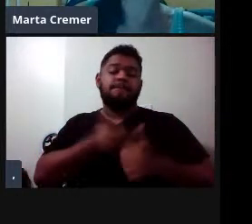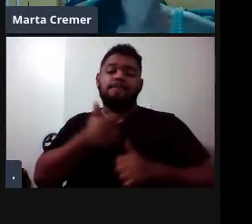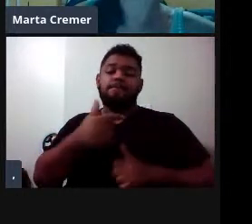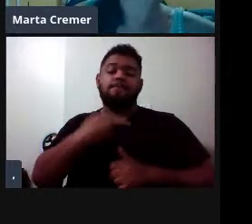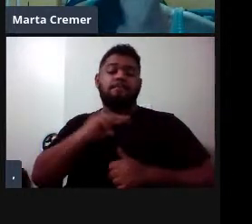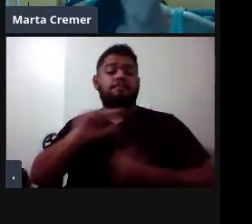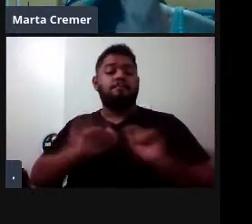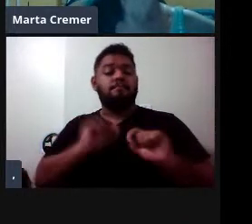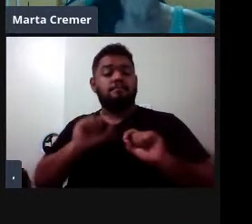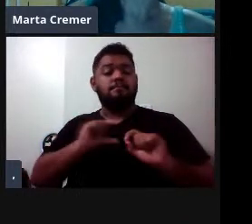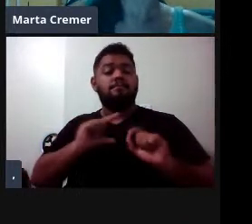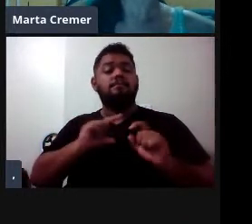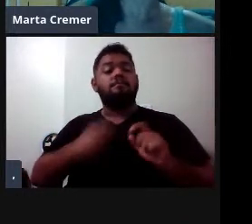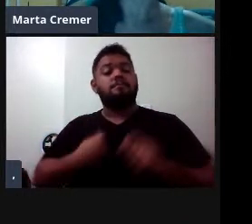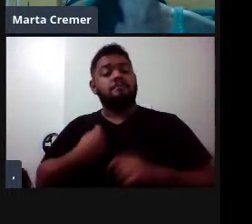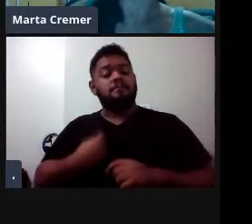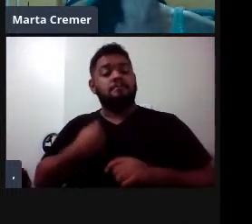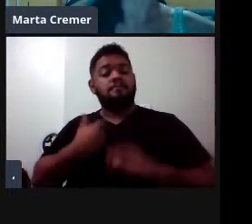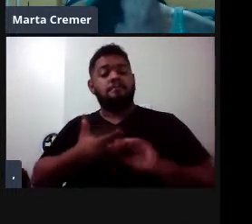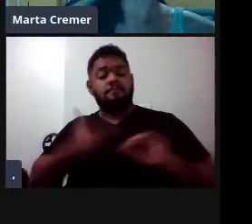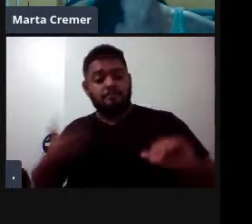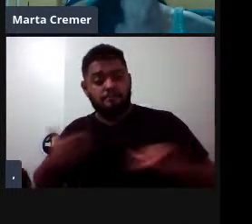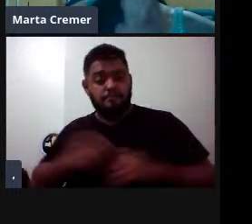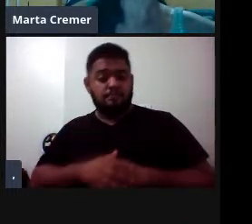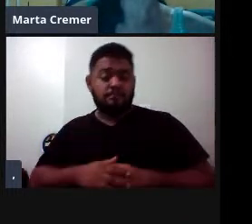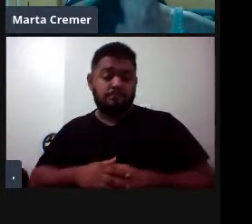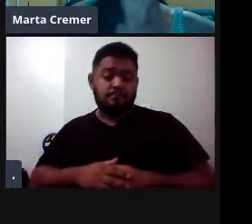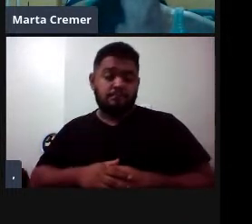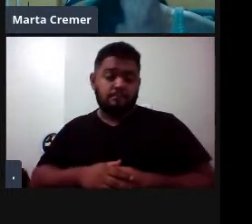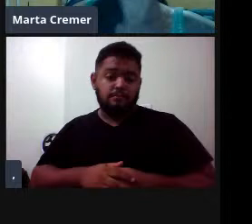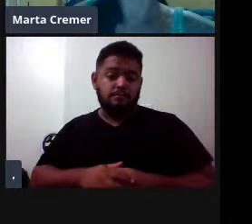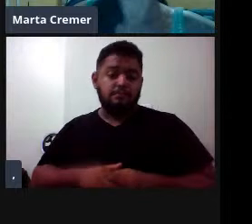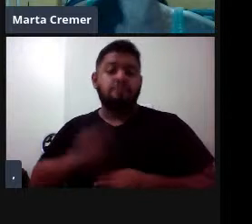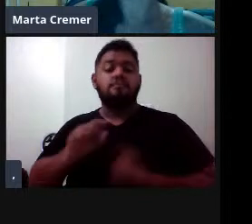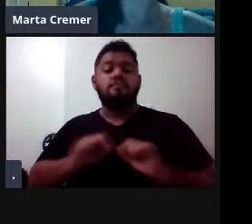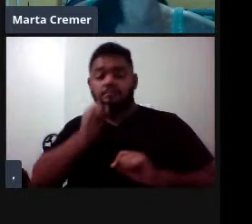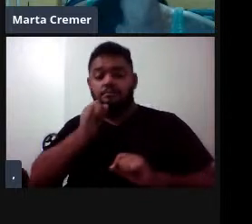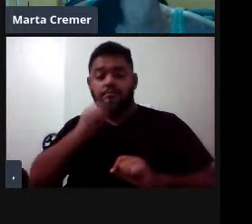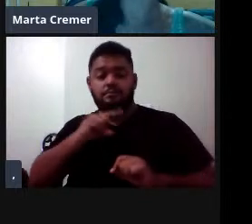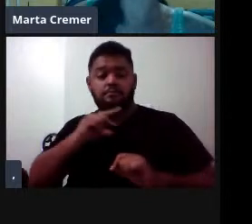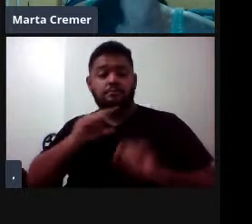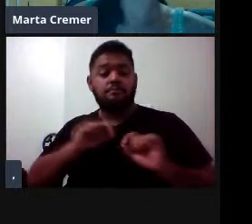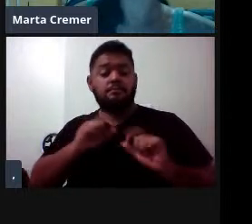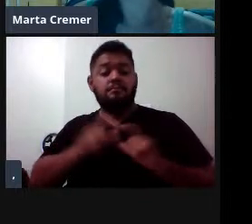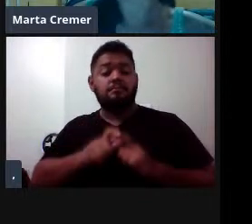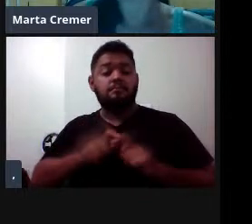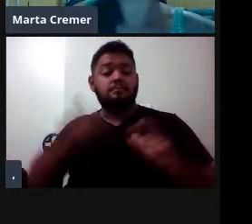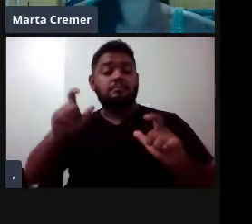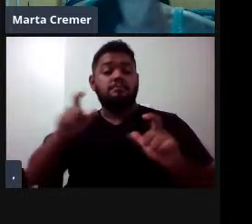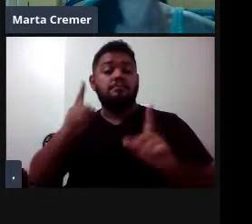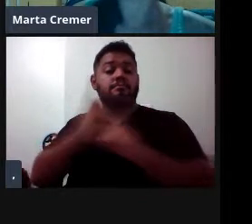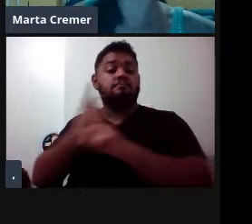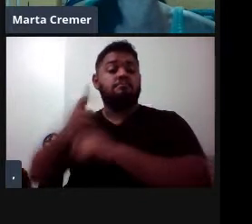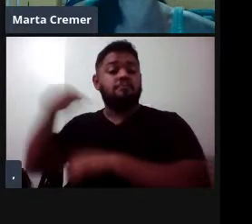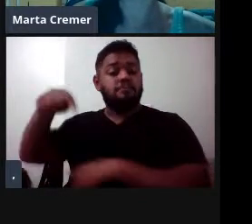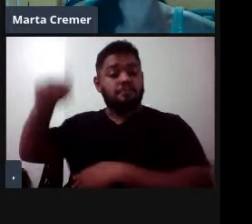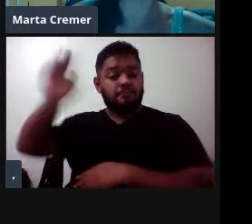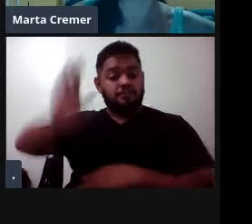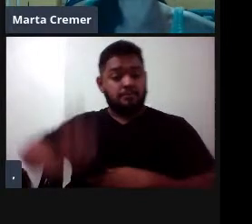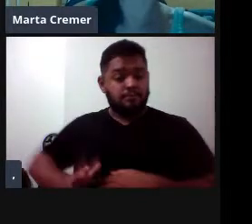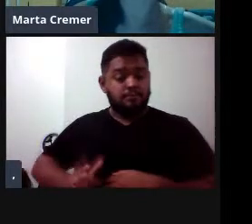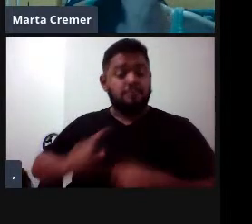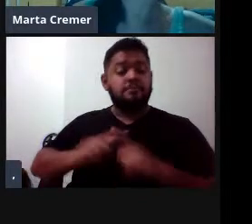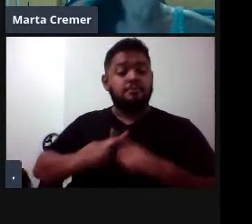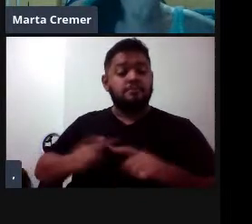a viver bem afastados. Zifid, os carvirrostes, é a espécie dentre elas que nós temos o maior número de registros de encalhes para o Brasil, embora sejam também bem